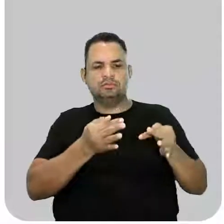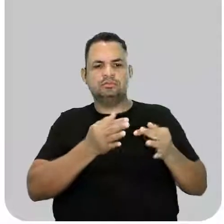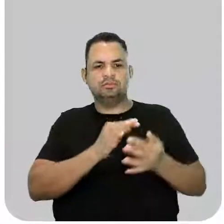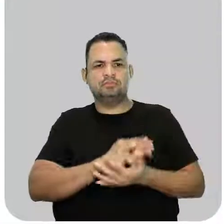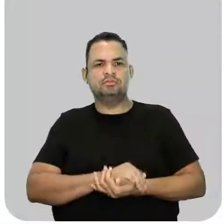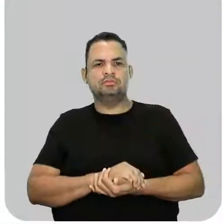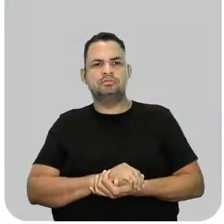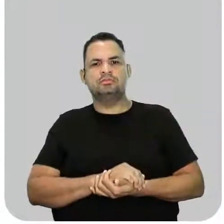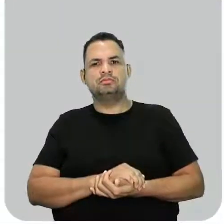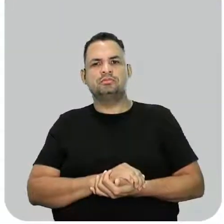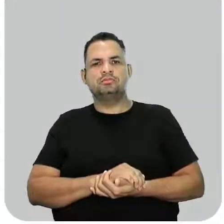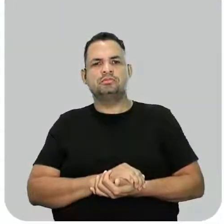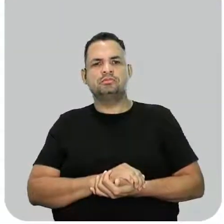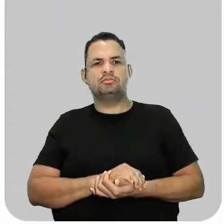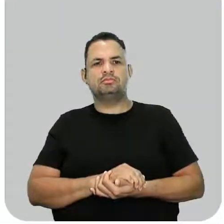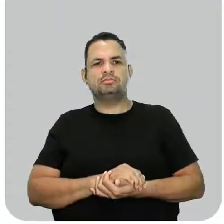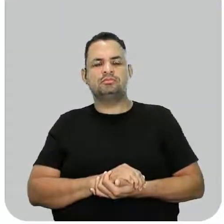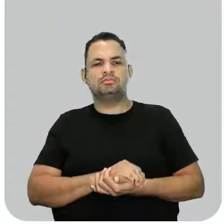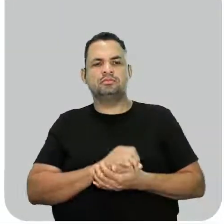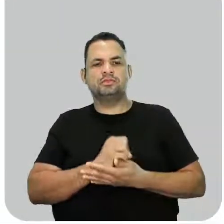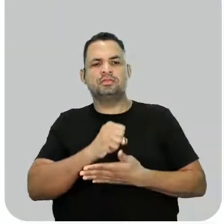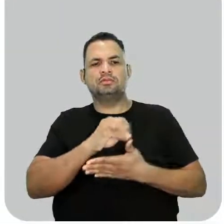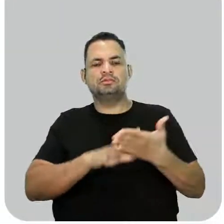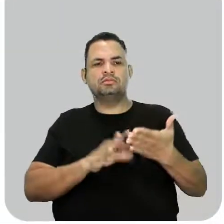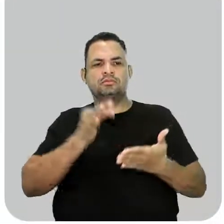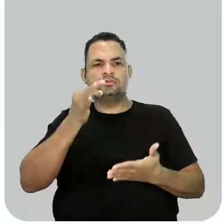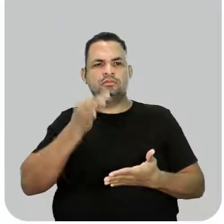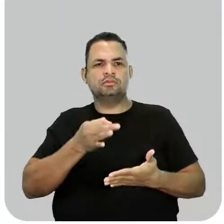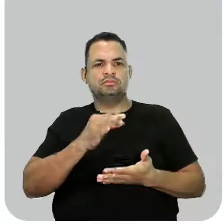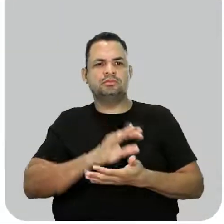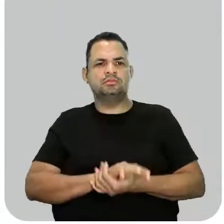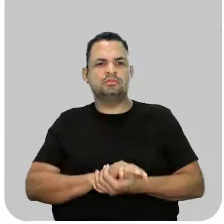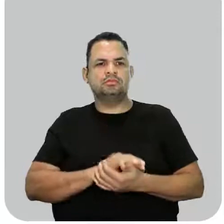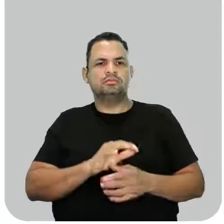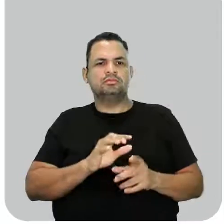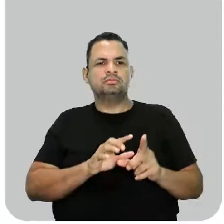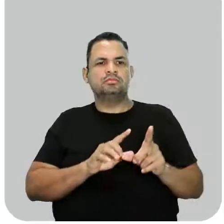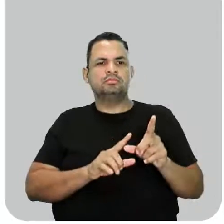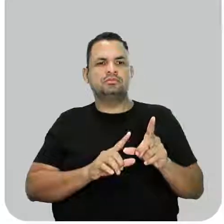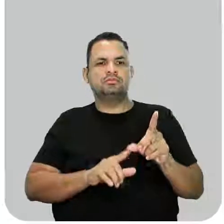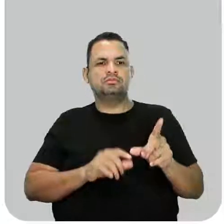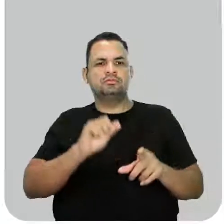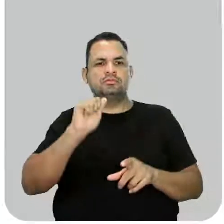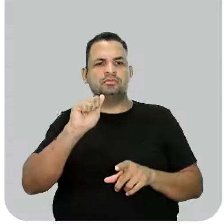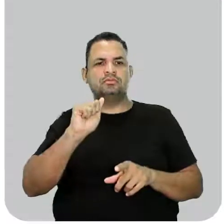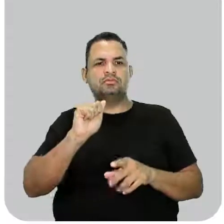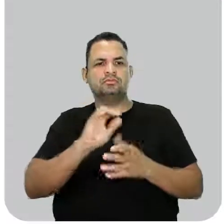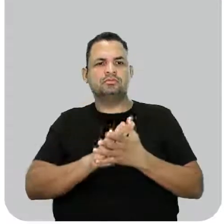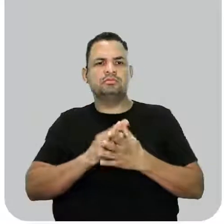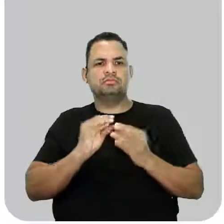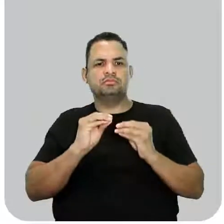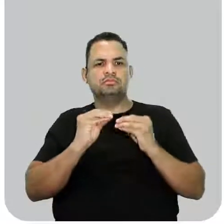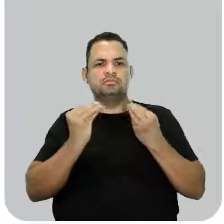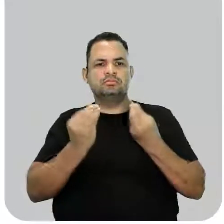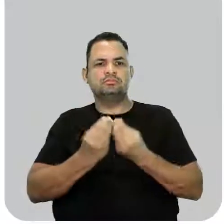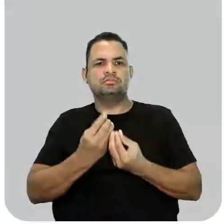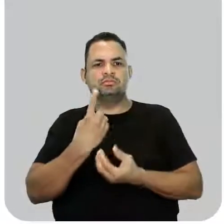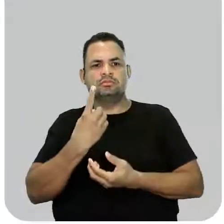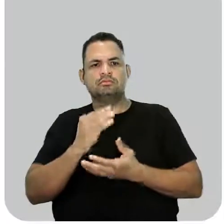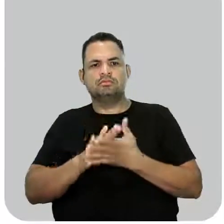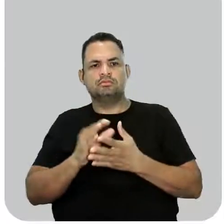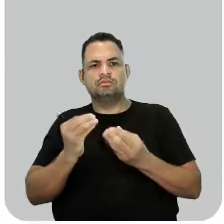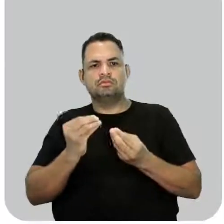Então, nossa alternativa correta vai ser a alternativa A. A substância 1. A